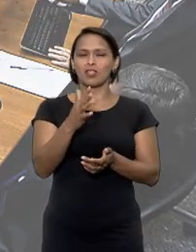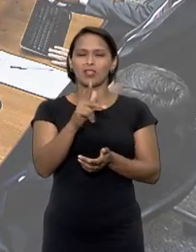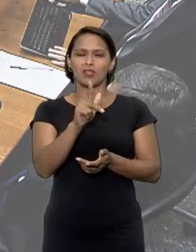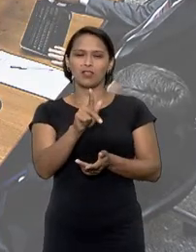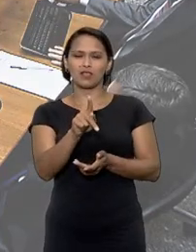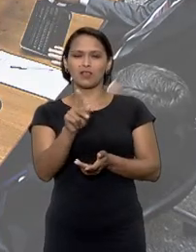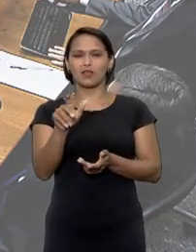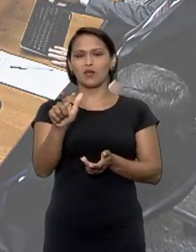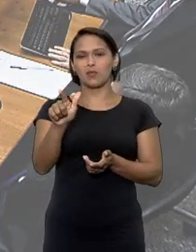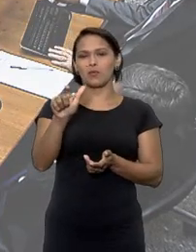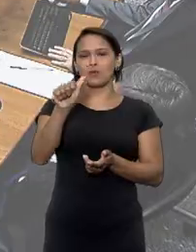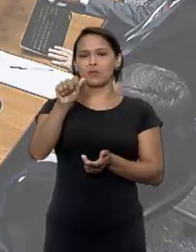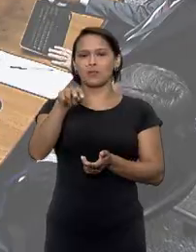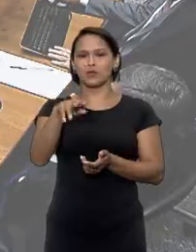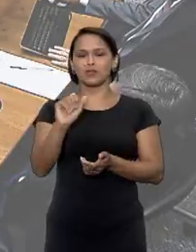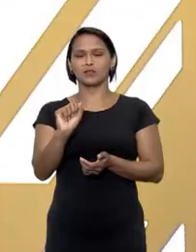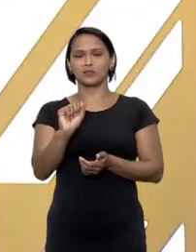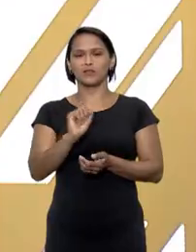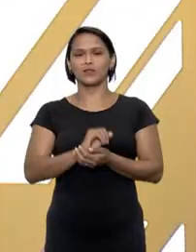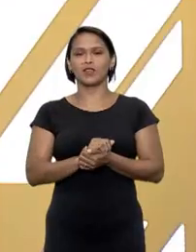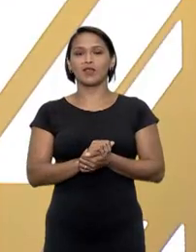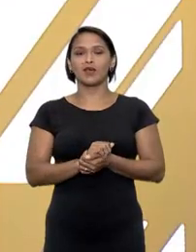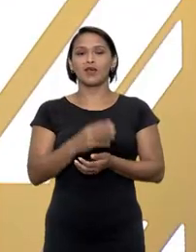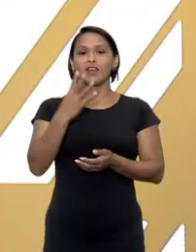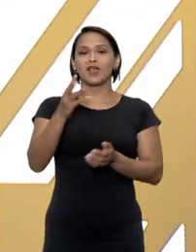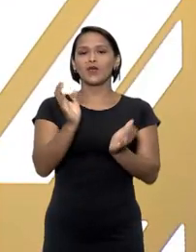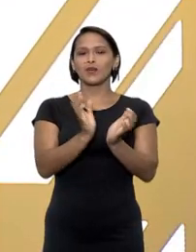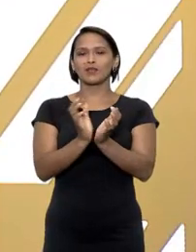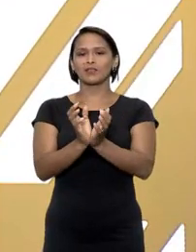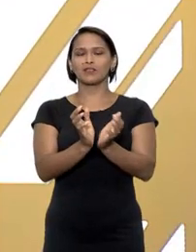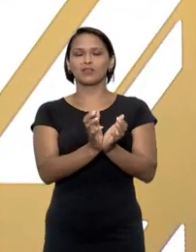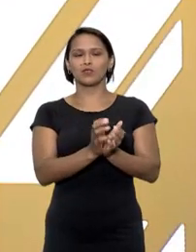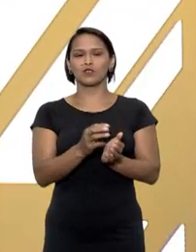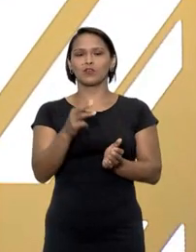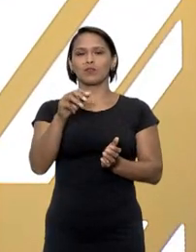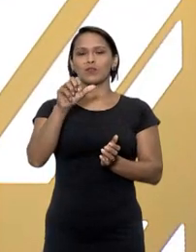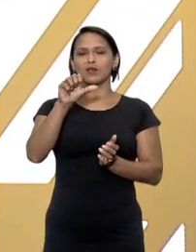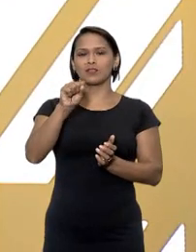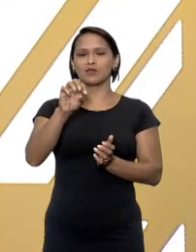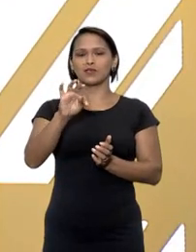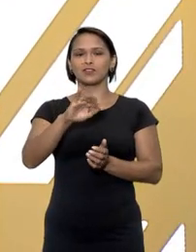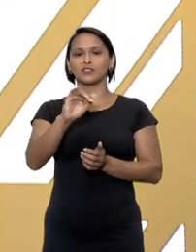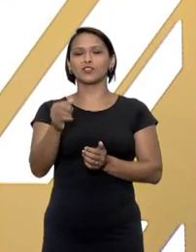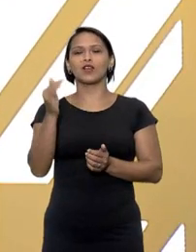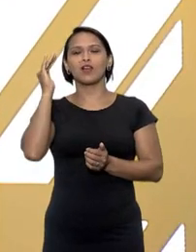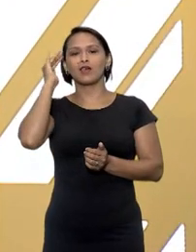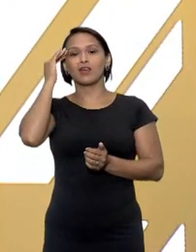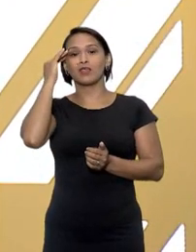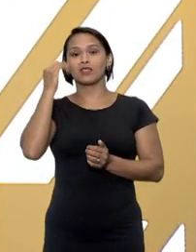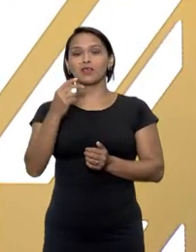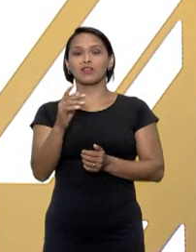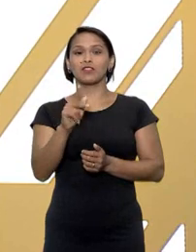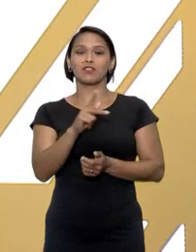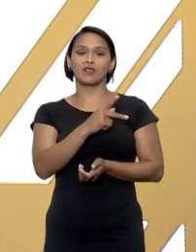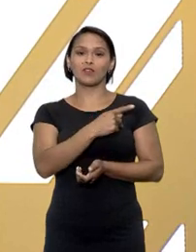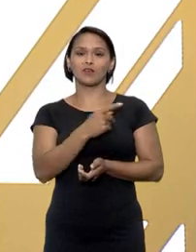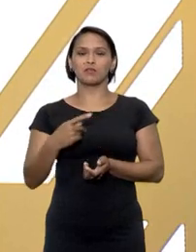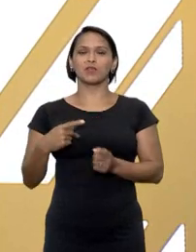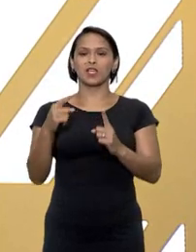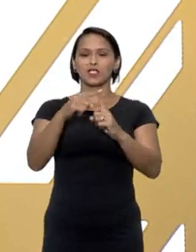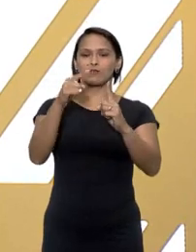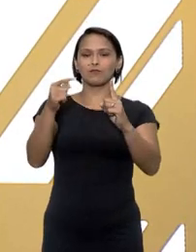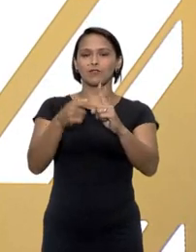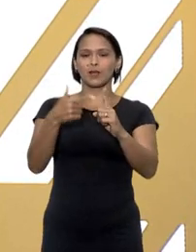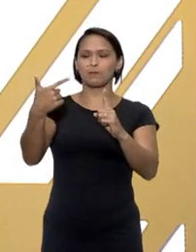melhor tratamento para o paciente a quarta turma do STJ entendeu que plano de saúde não é obrigado a custear